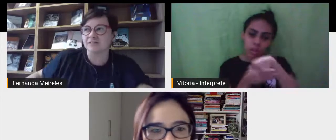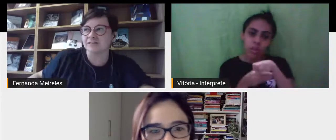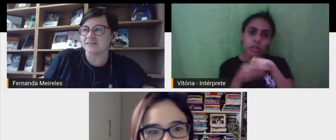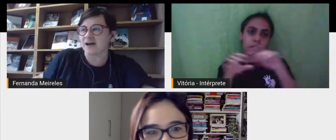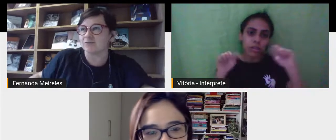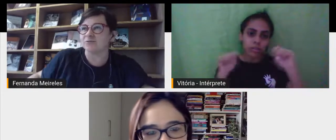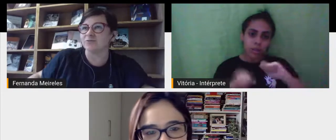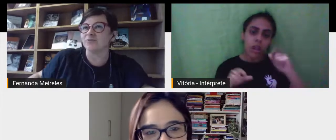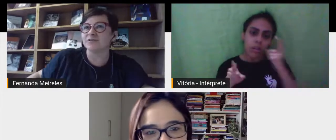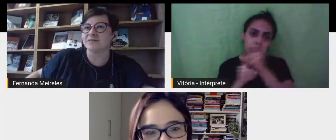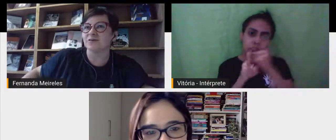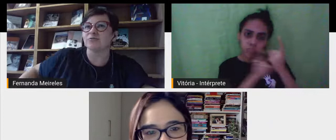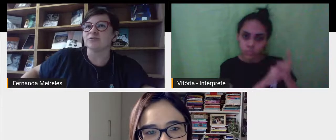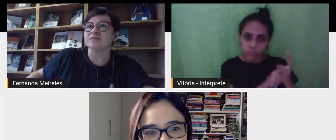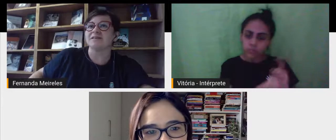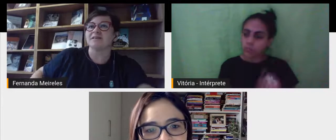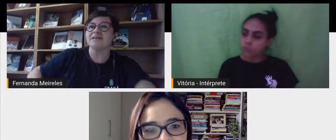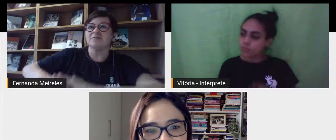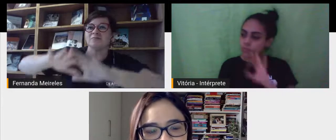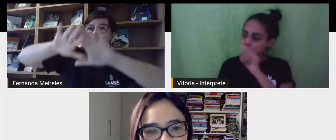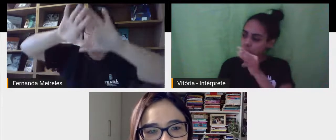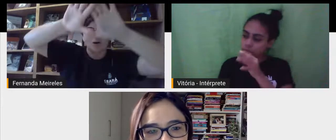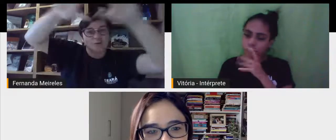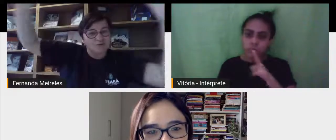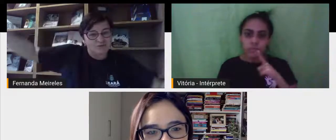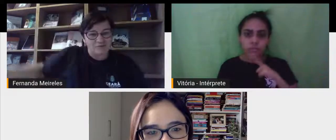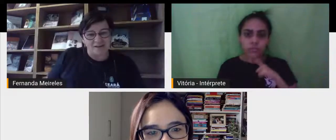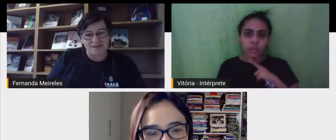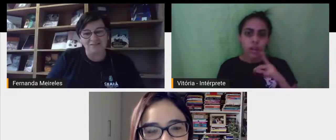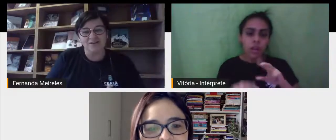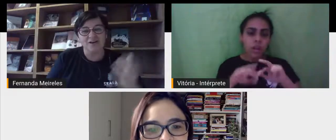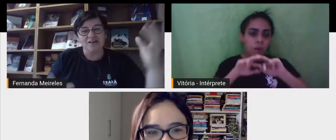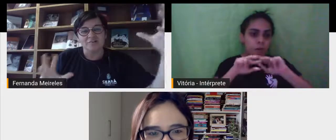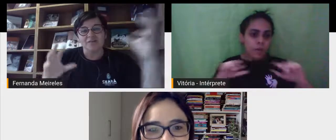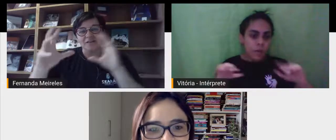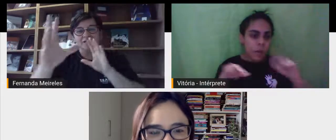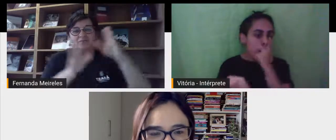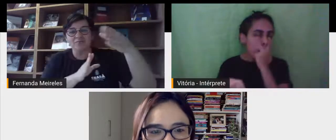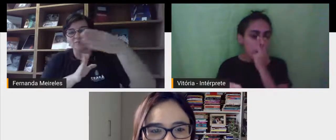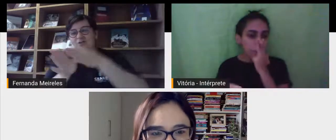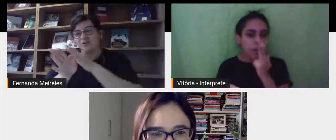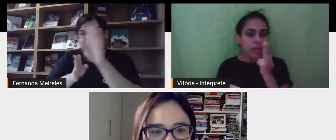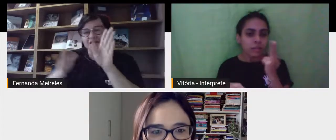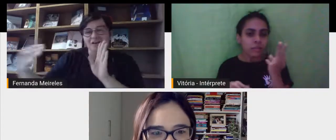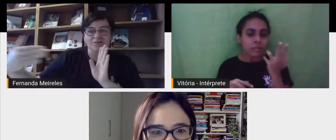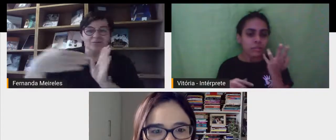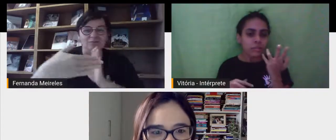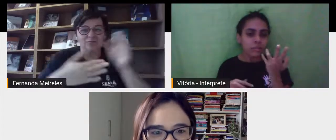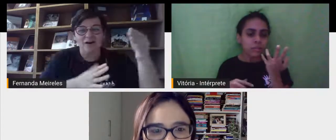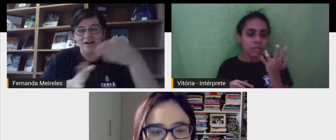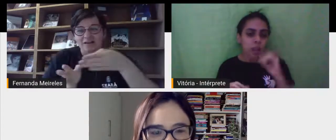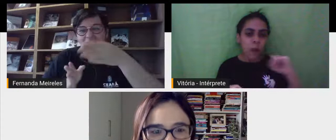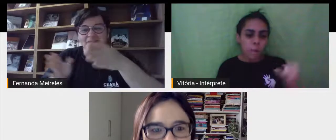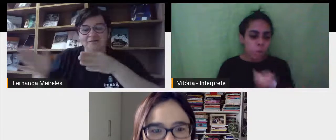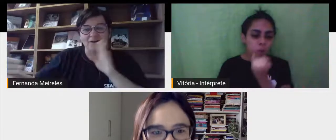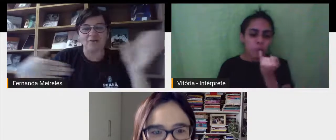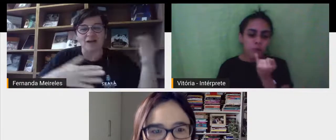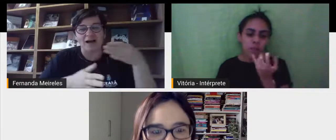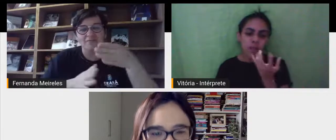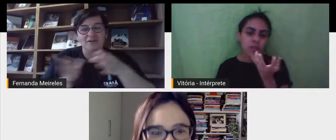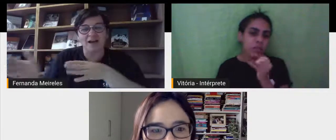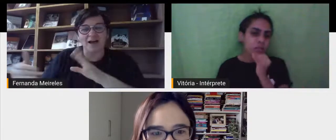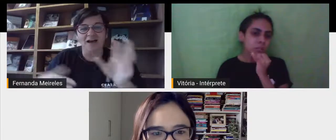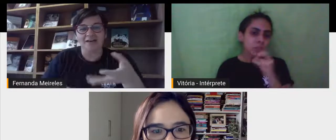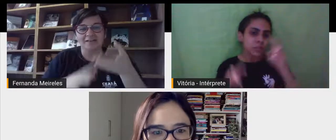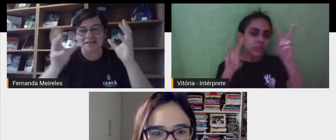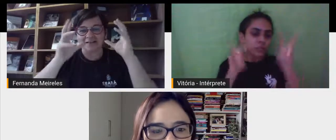como grandes autores e autoras, cria um multiverso e brinca com de que ângulo ela vai